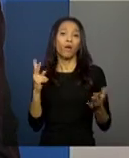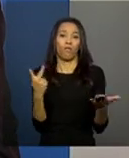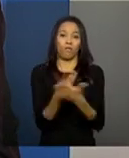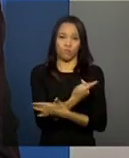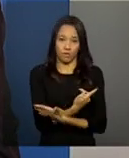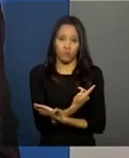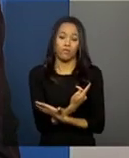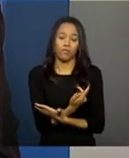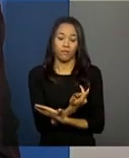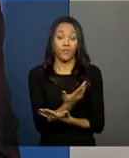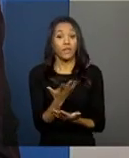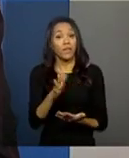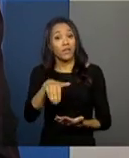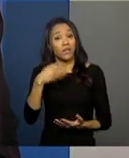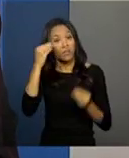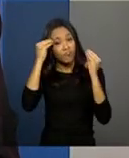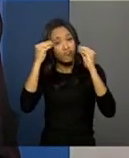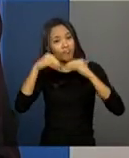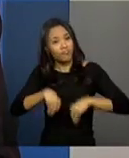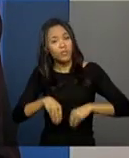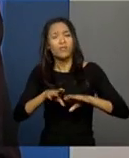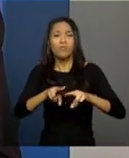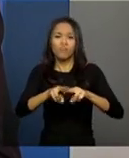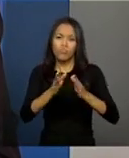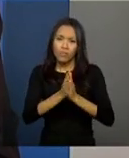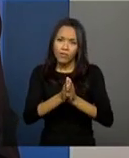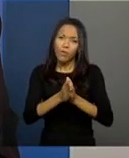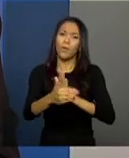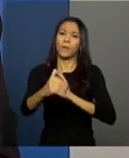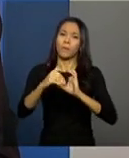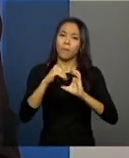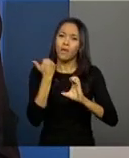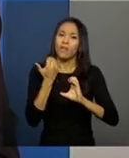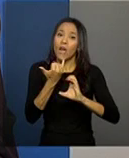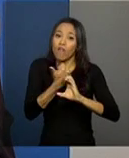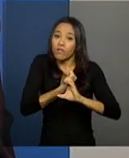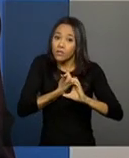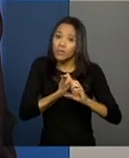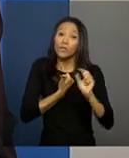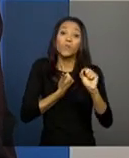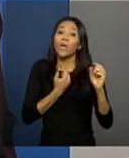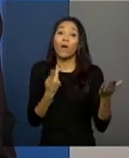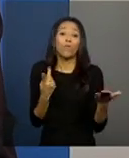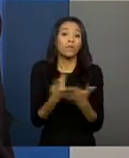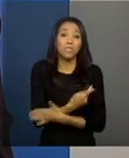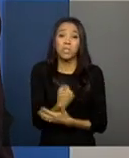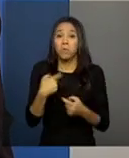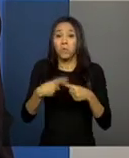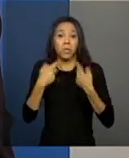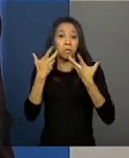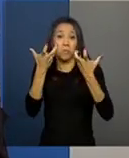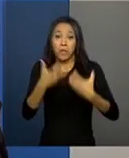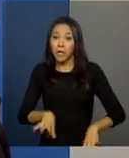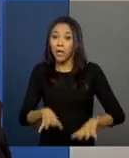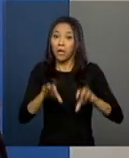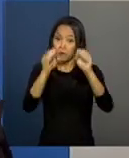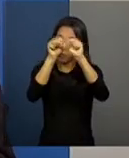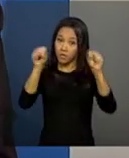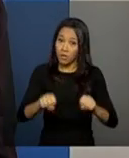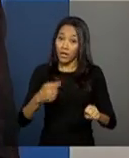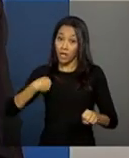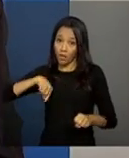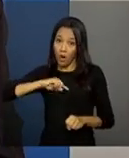e antes de desistir da compra do MDS, por favor, manda um e-mail para nós, manda um comunicado dizendo por que não quer, que a gente tenta melhorar para tentar